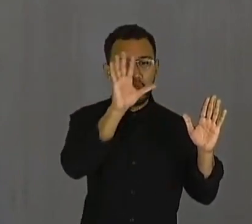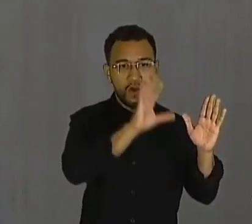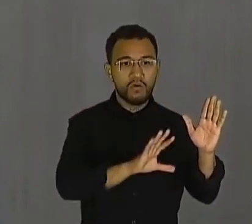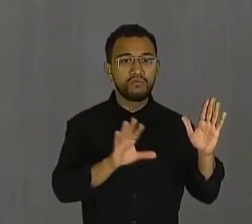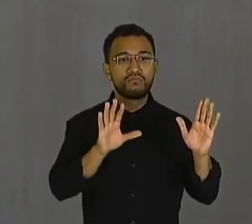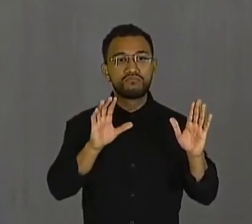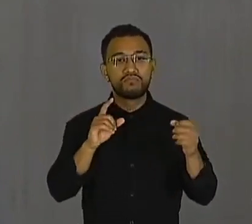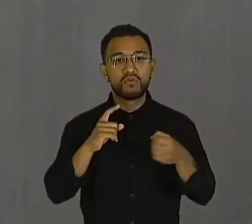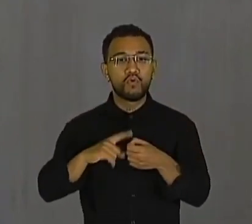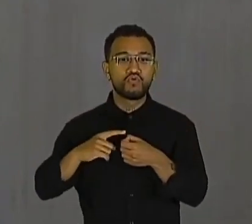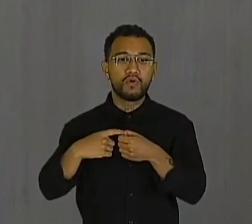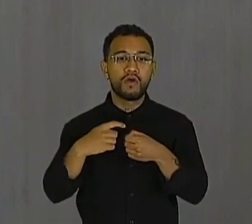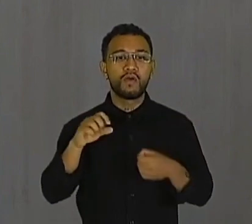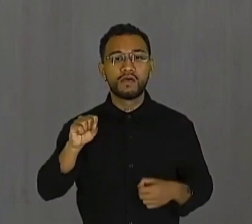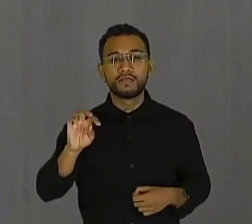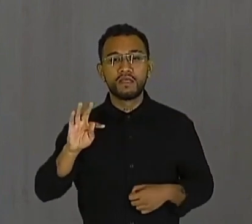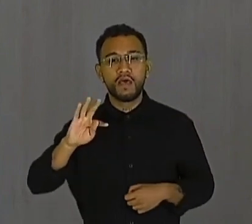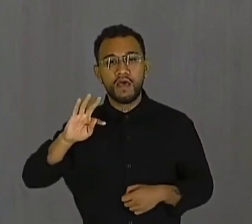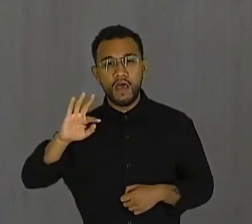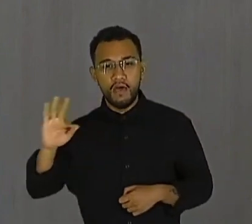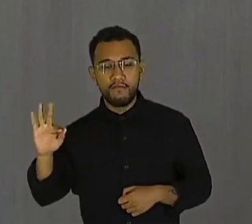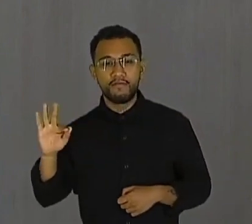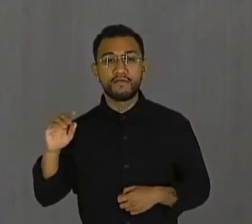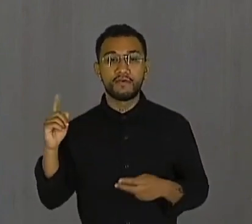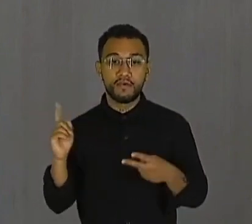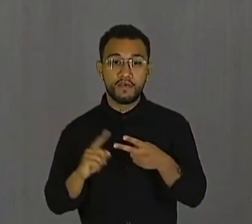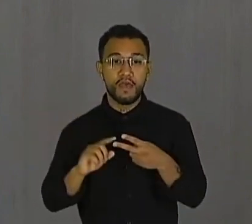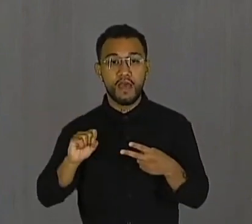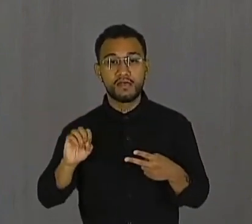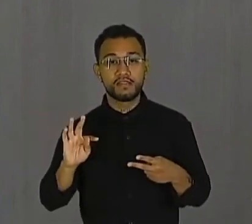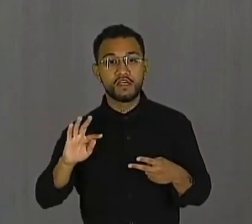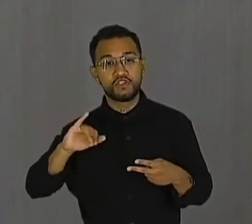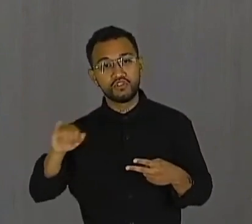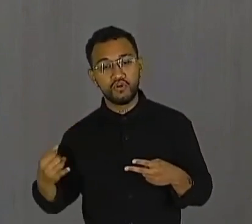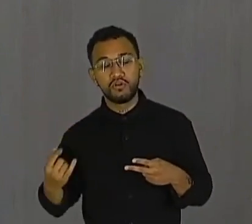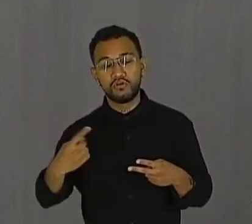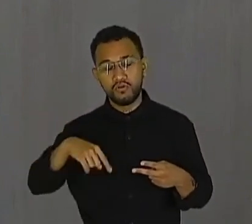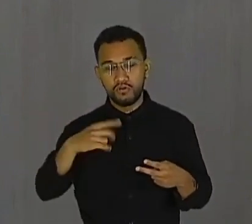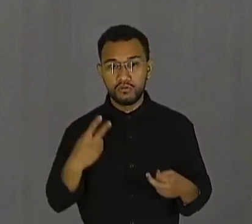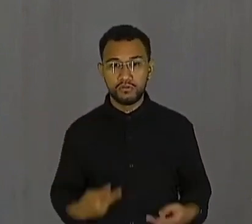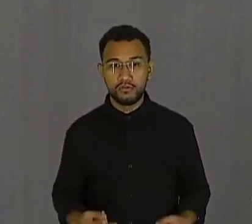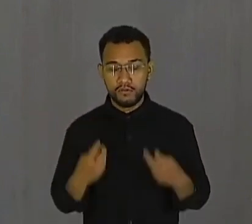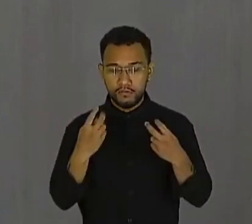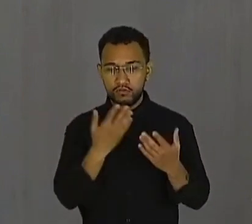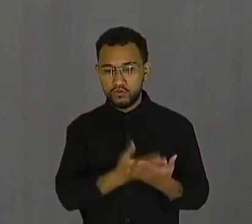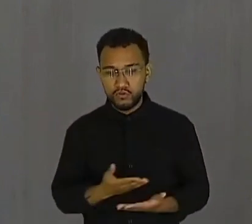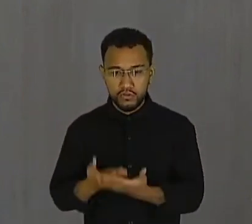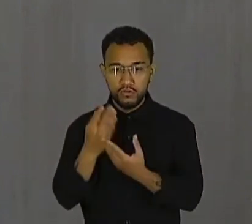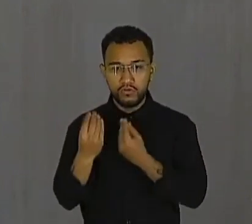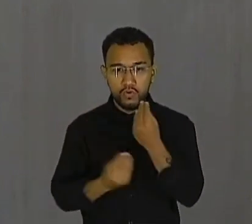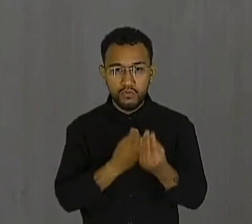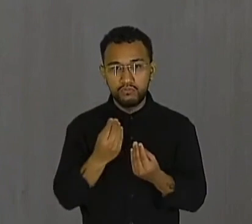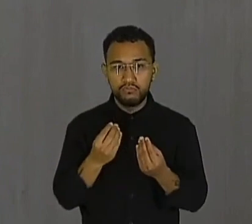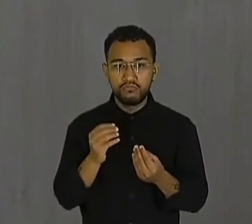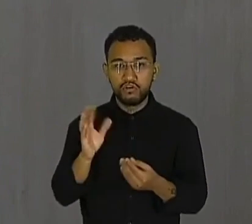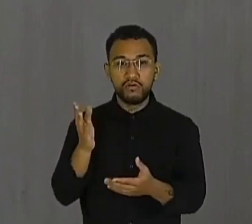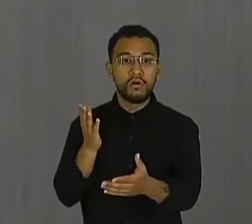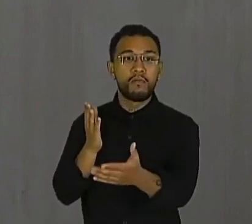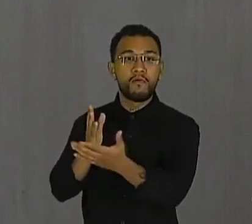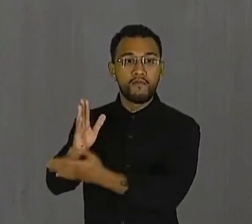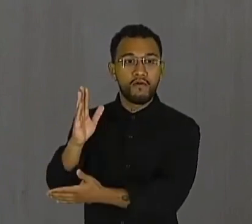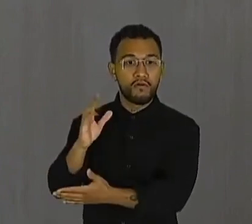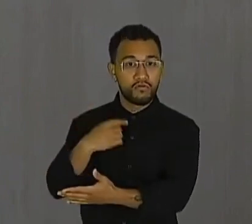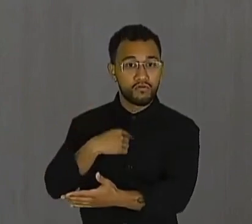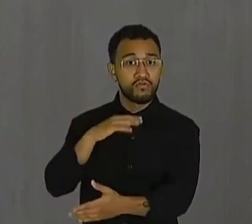do STF e do STJ. E quando a gente se deparou estudando, depois de aprovado, com o nosso